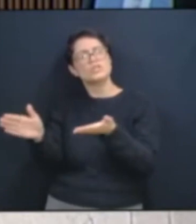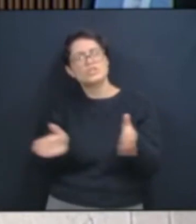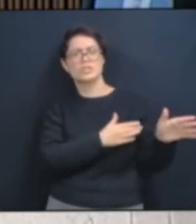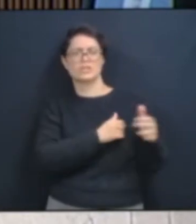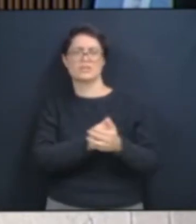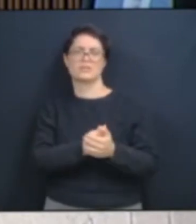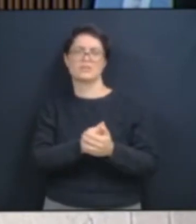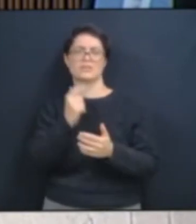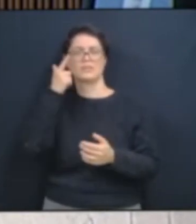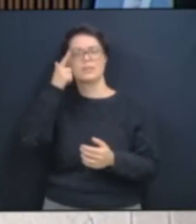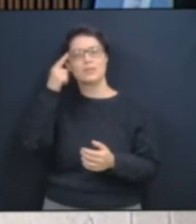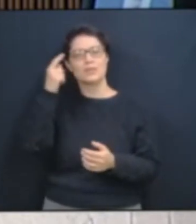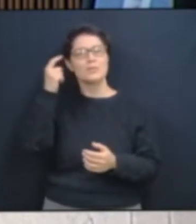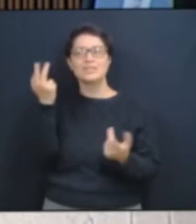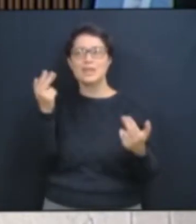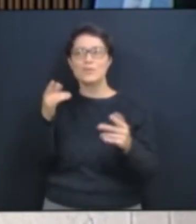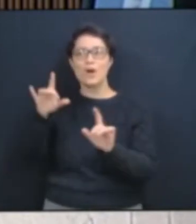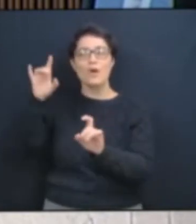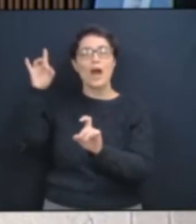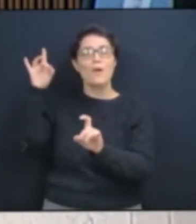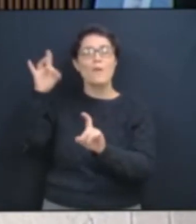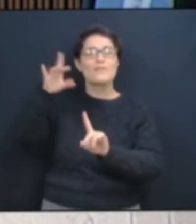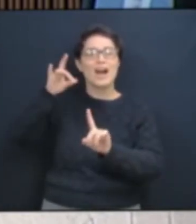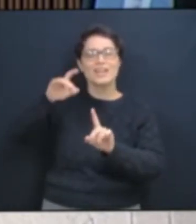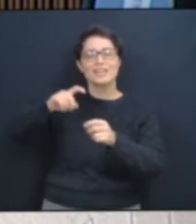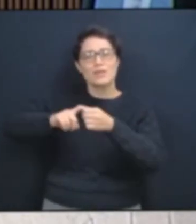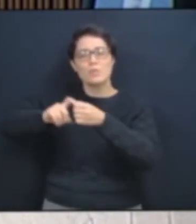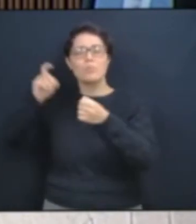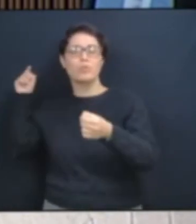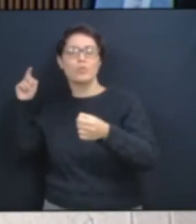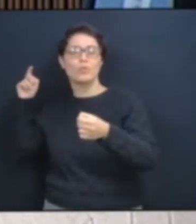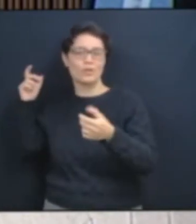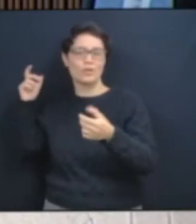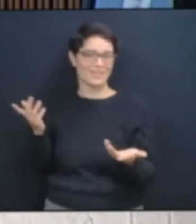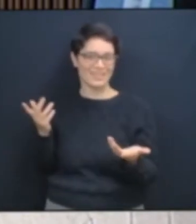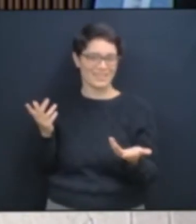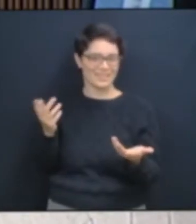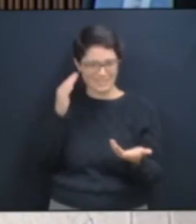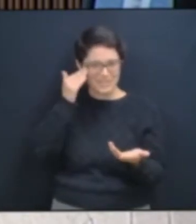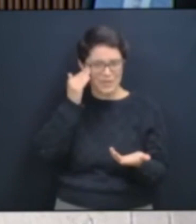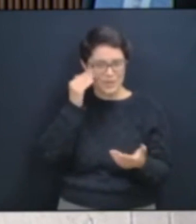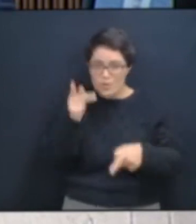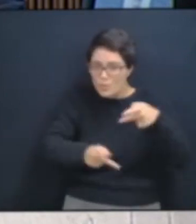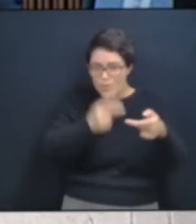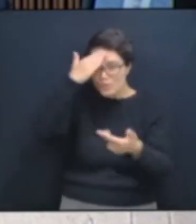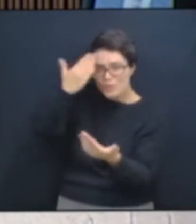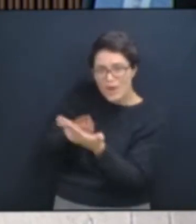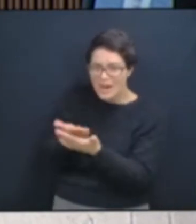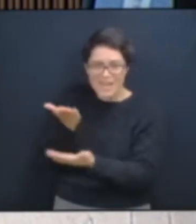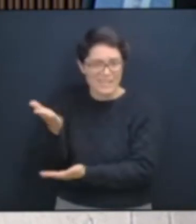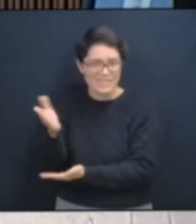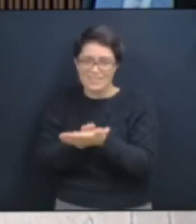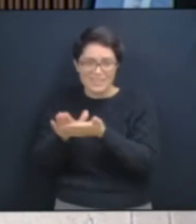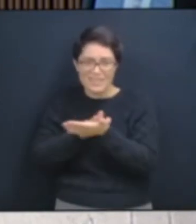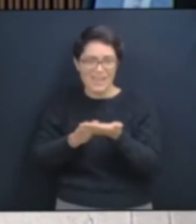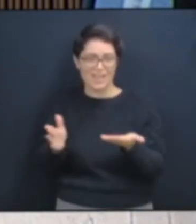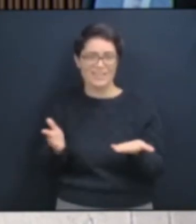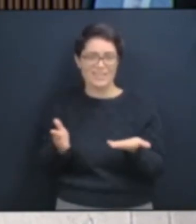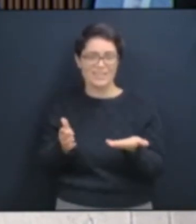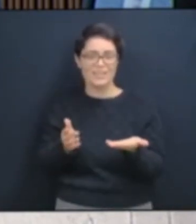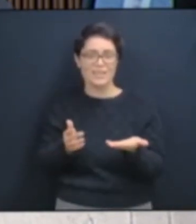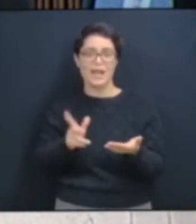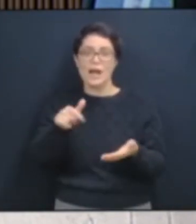-Fi, acabou a internet, acabou a fake news. O povo não acredita mais. Chegou a hora do novo tempo da verdade,